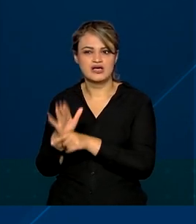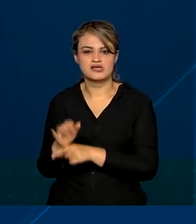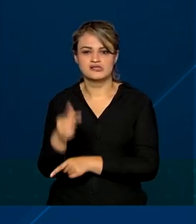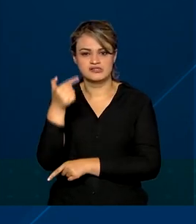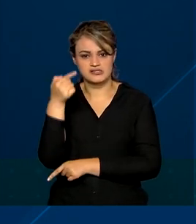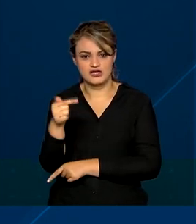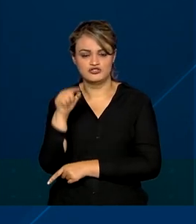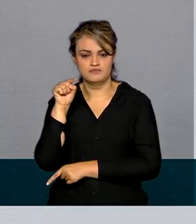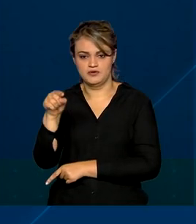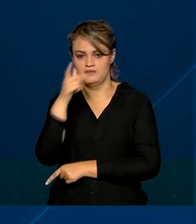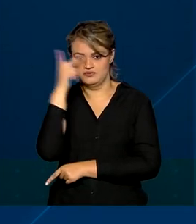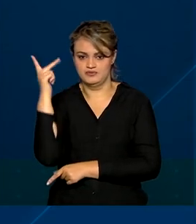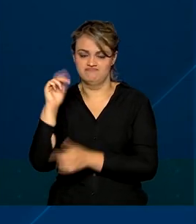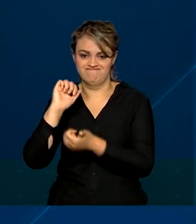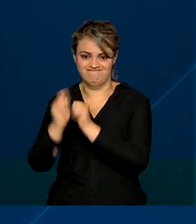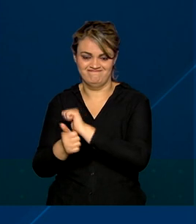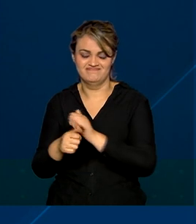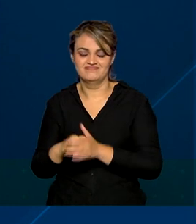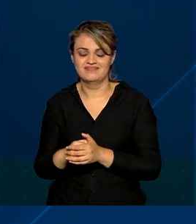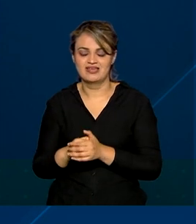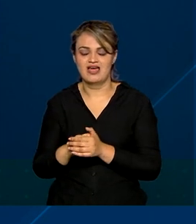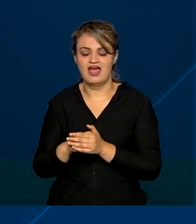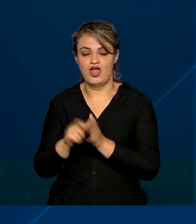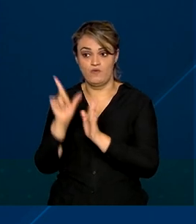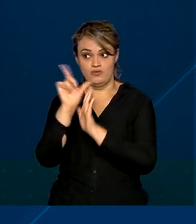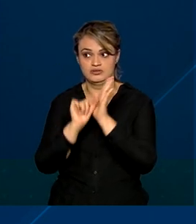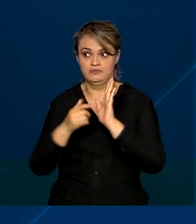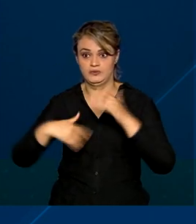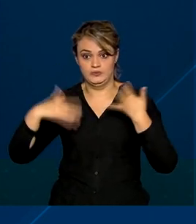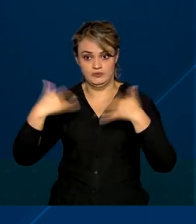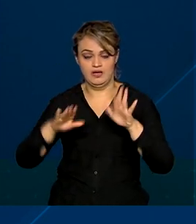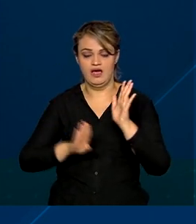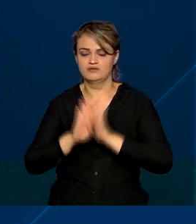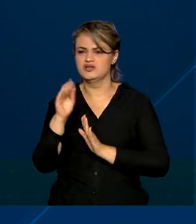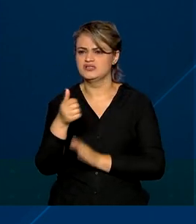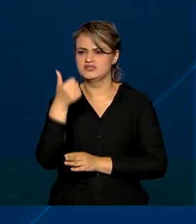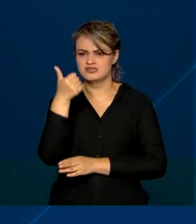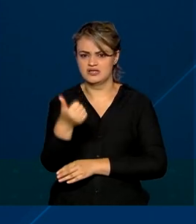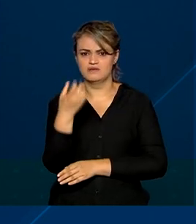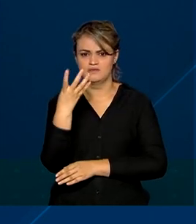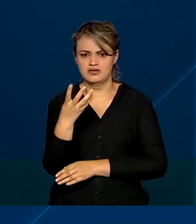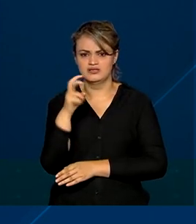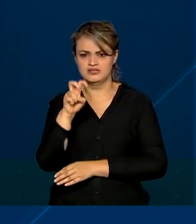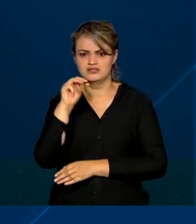7 mil atletas, com um orçamento recorde, inclusive. Devemos subir a R 145 milhões.